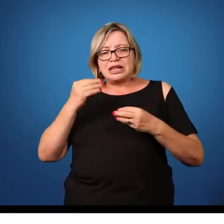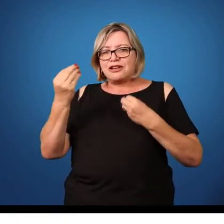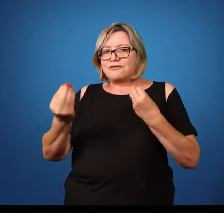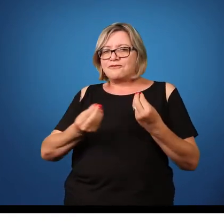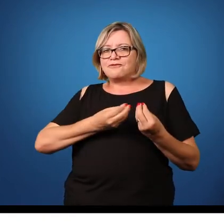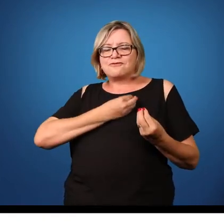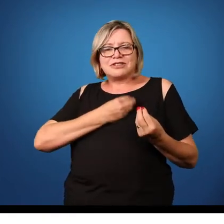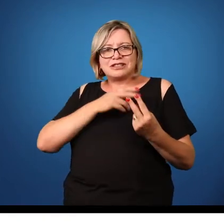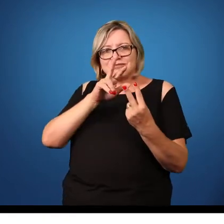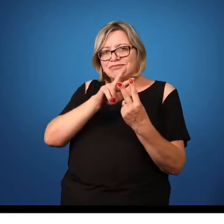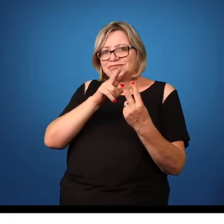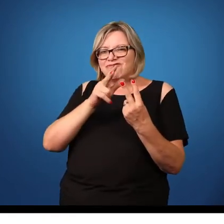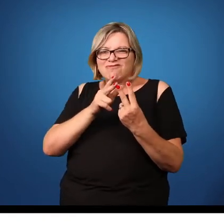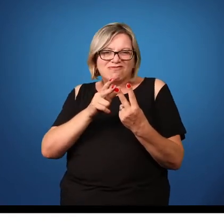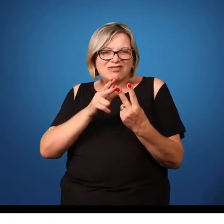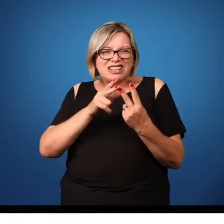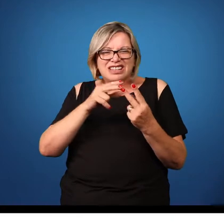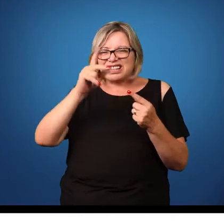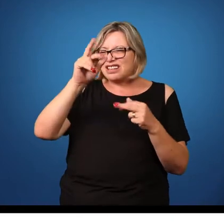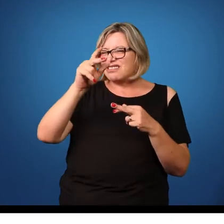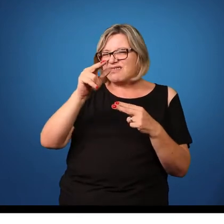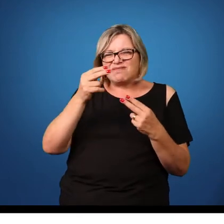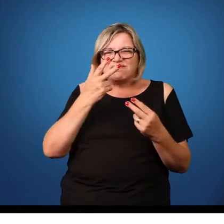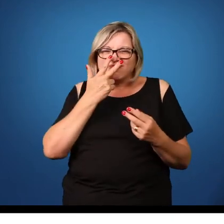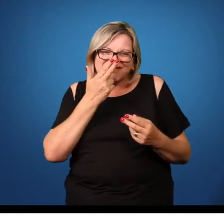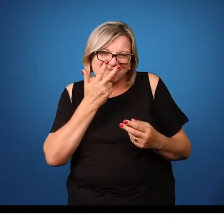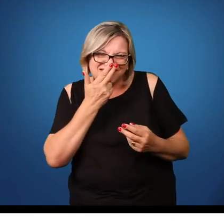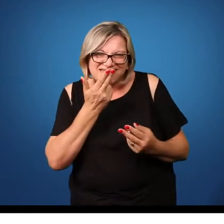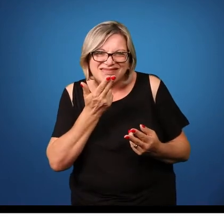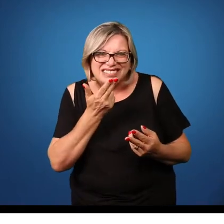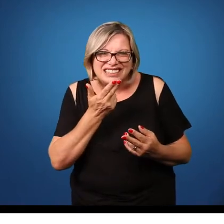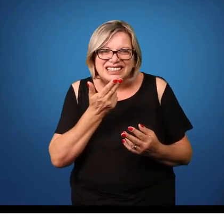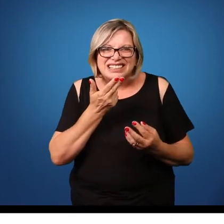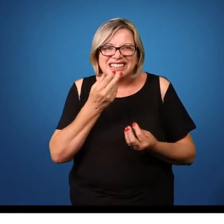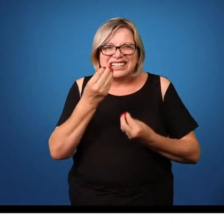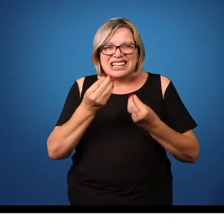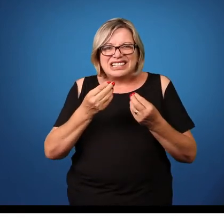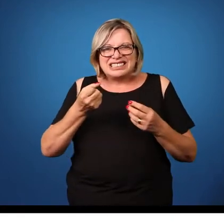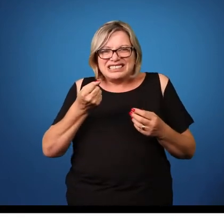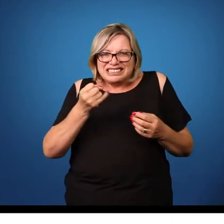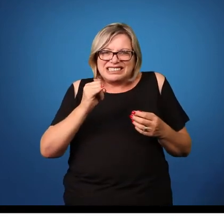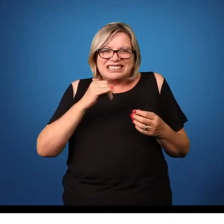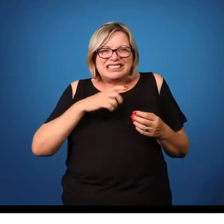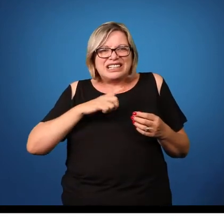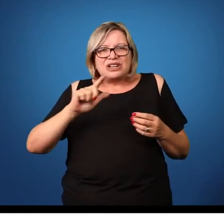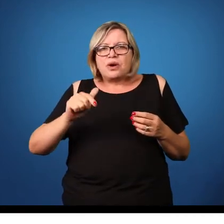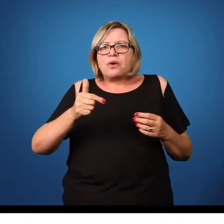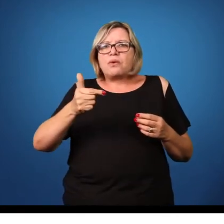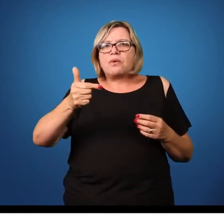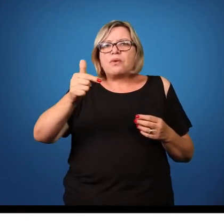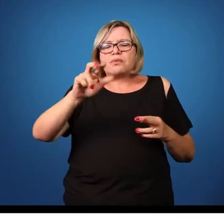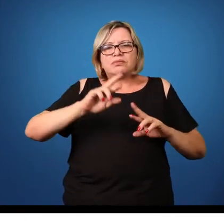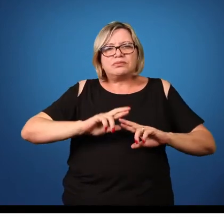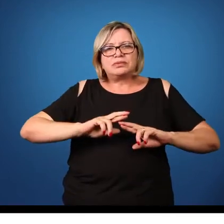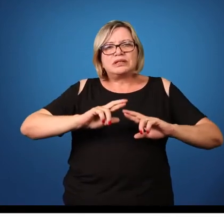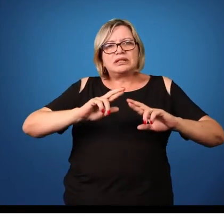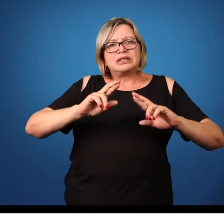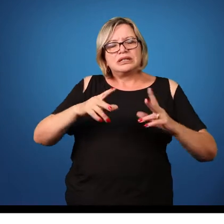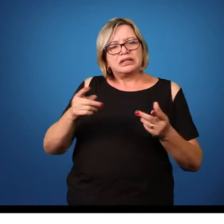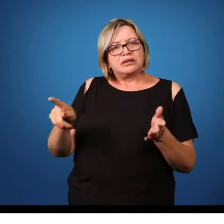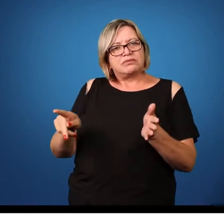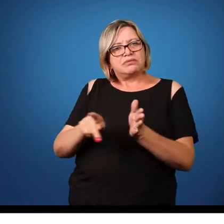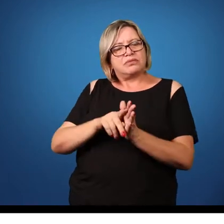de vida delas, a diferença é quase mínima. E se existe mais alguma diferença, seria relacionada a alguns aspectos